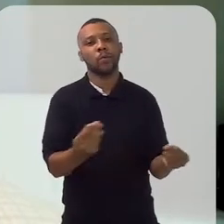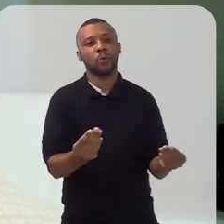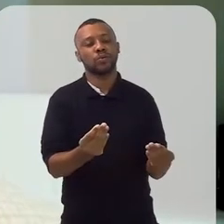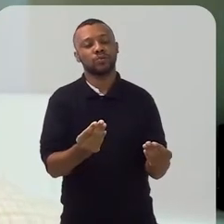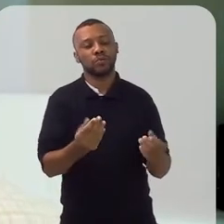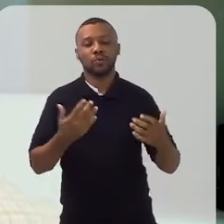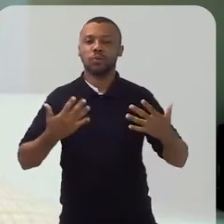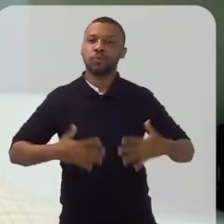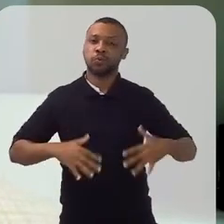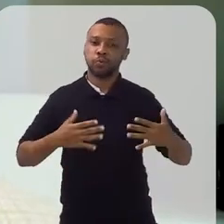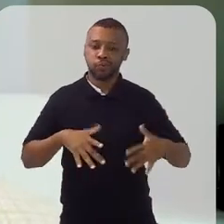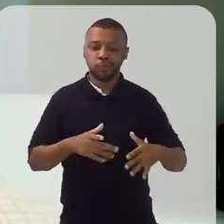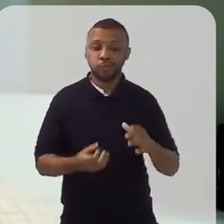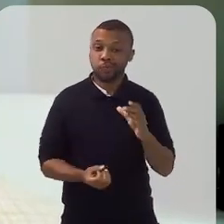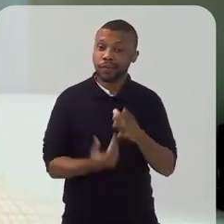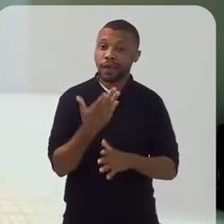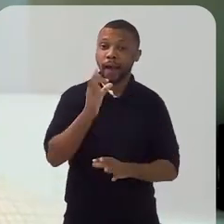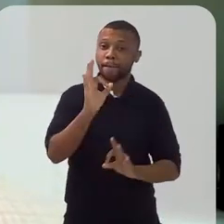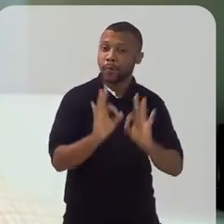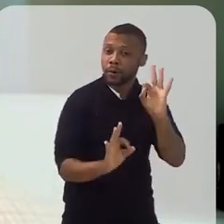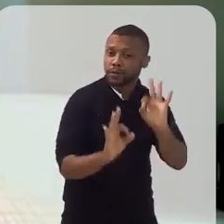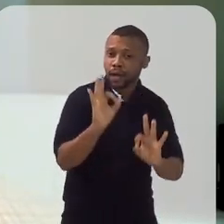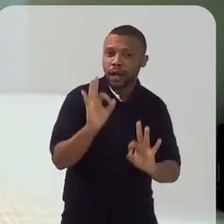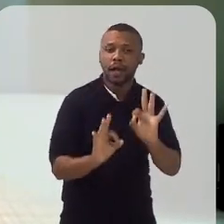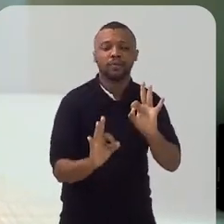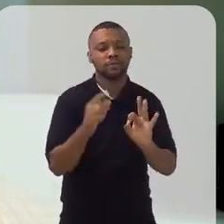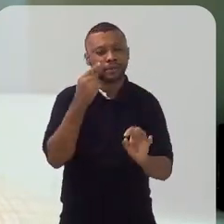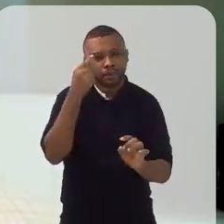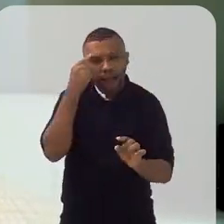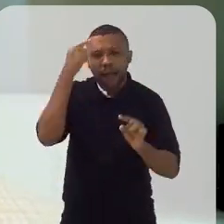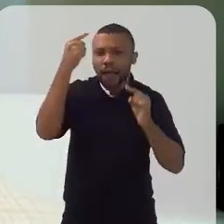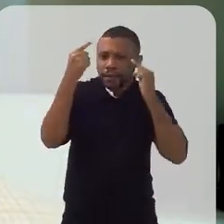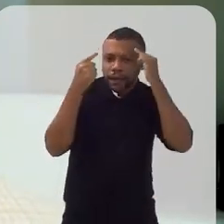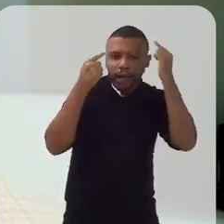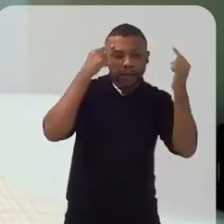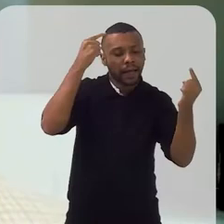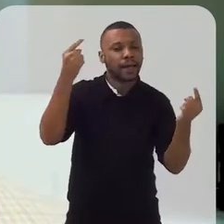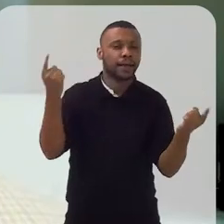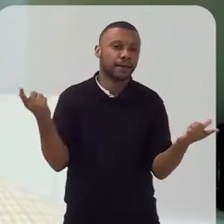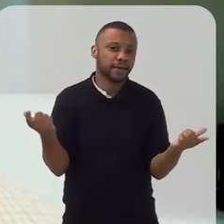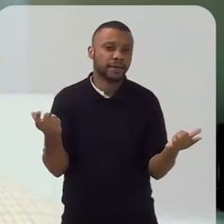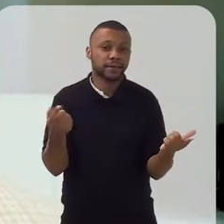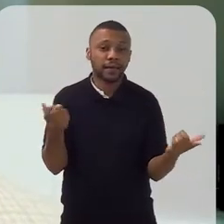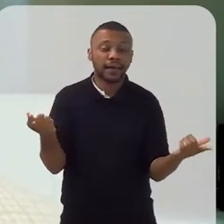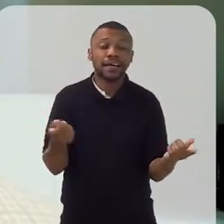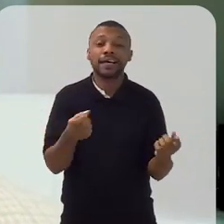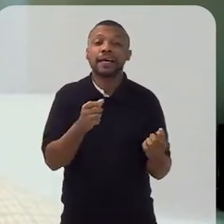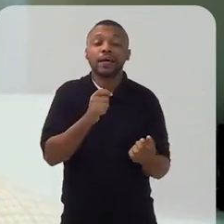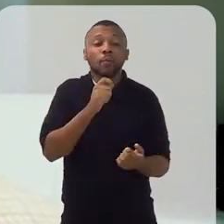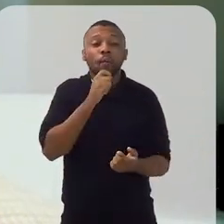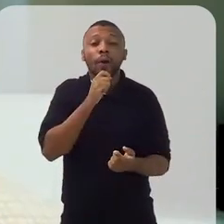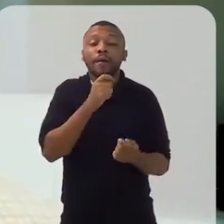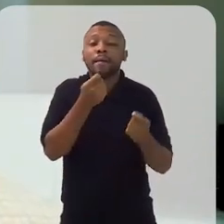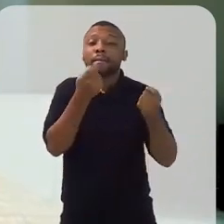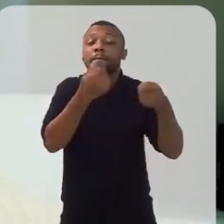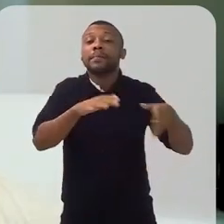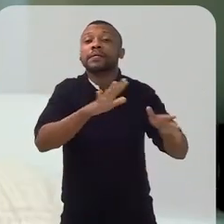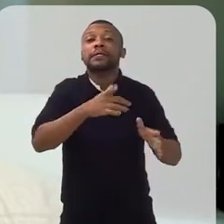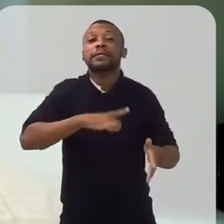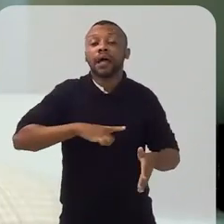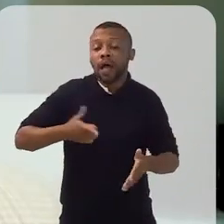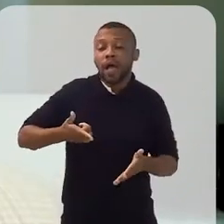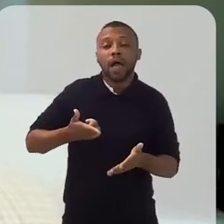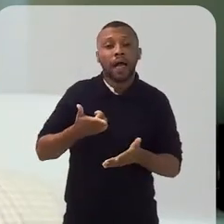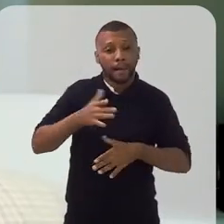validar muitos projetos, muitas ideias, sem que isso tire um real do bolso do